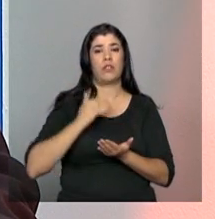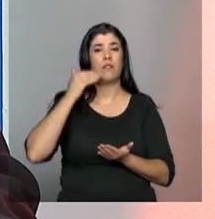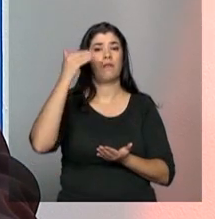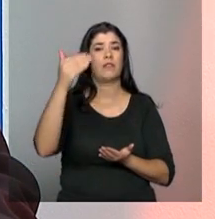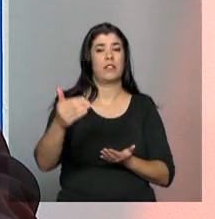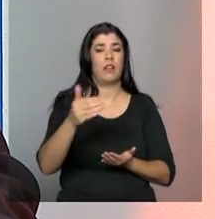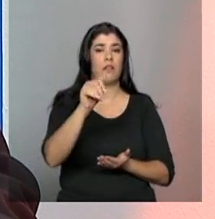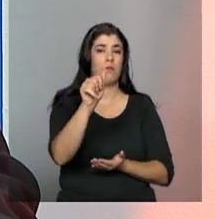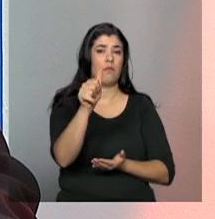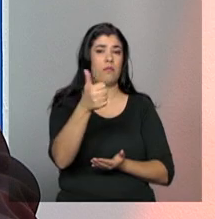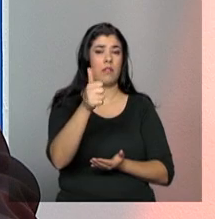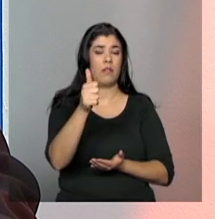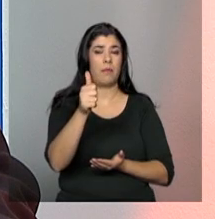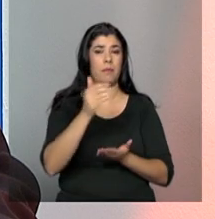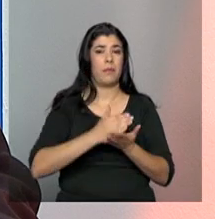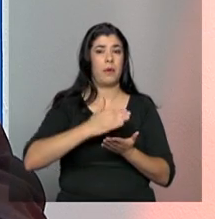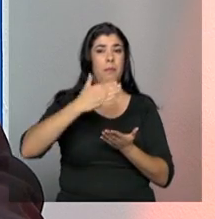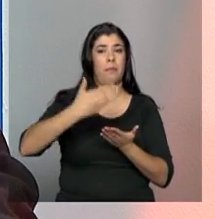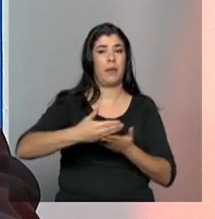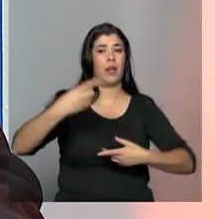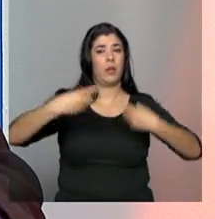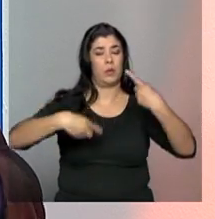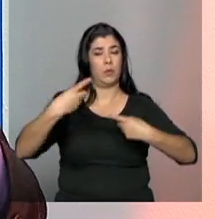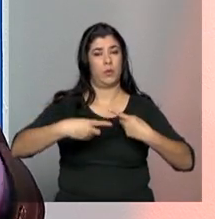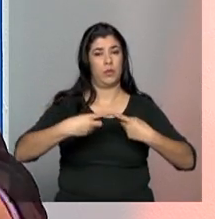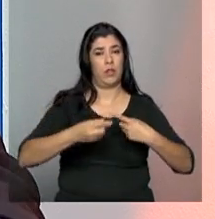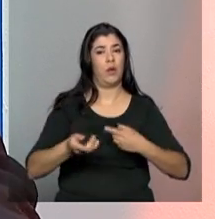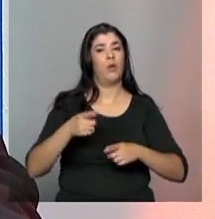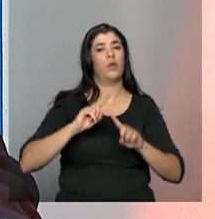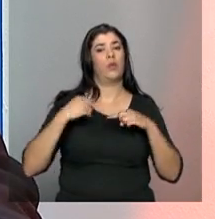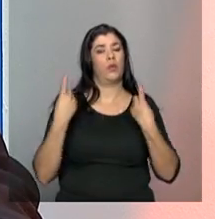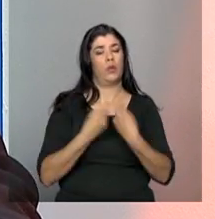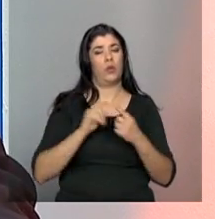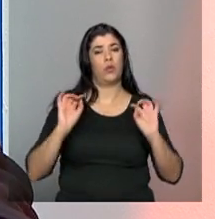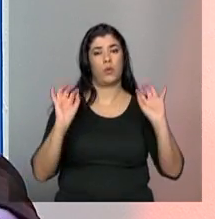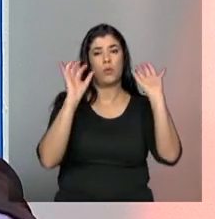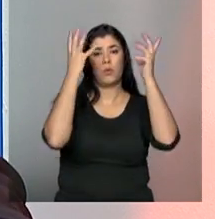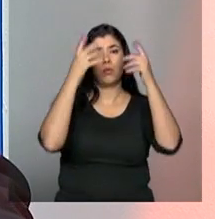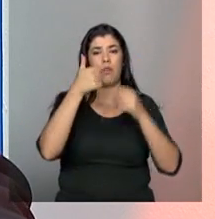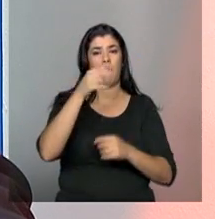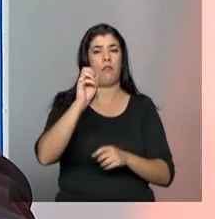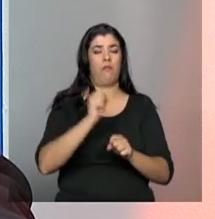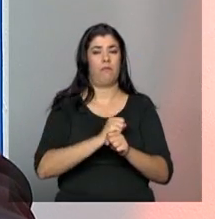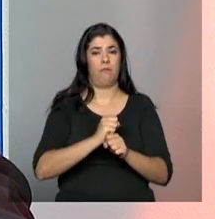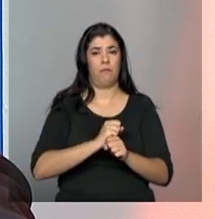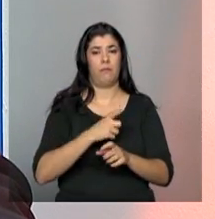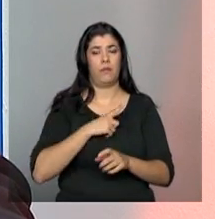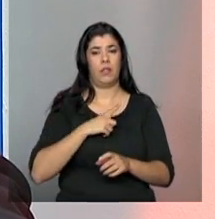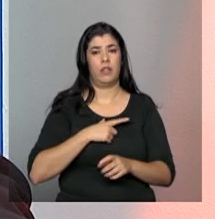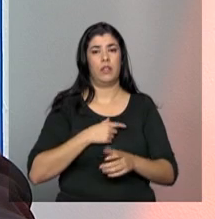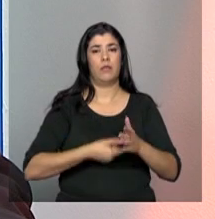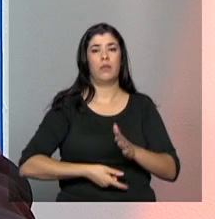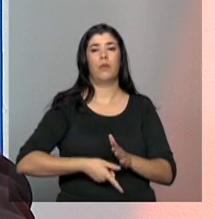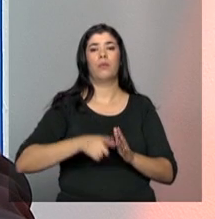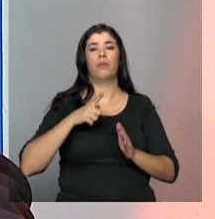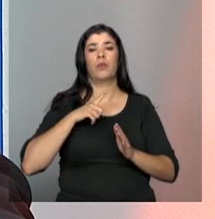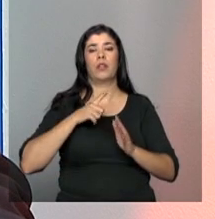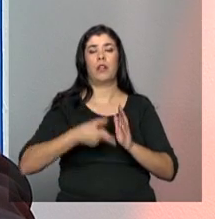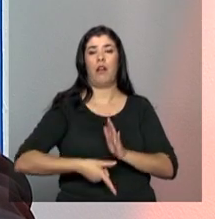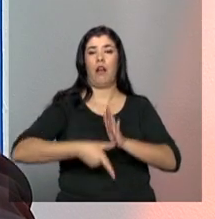relação à escolha do tema. Normalmente, grande parte das vezes tem se dado na conferência anterior. Na anterior, decide qual será a da próxima.